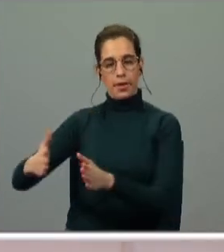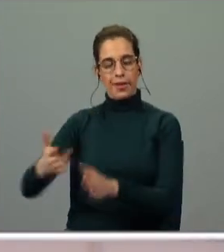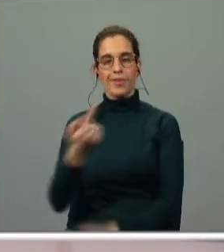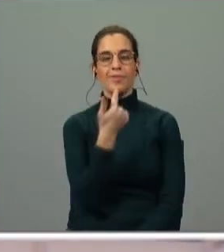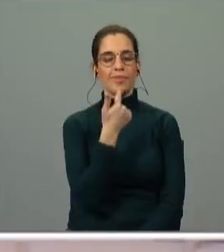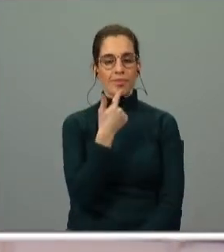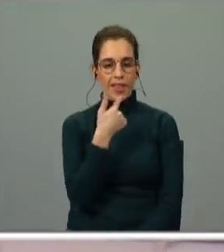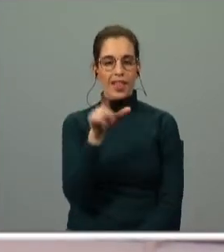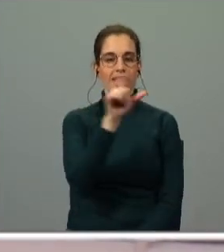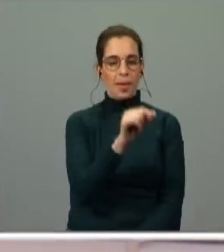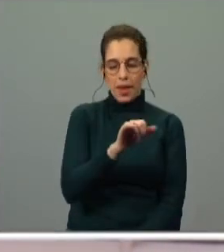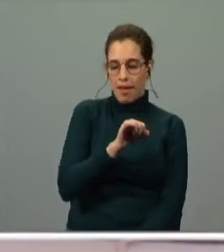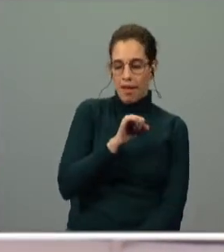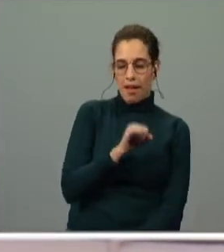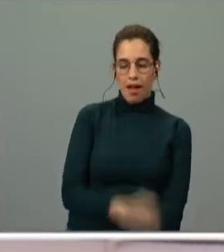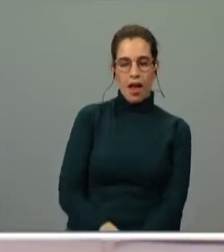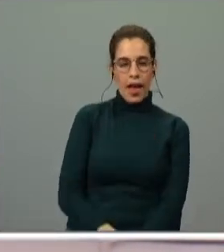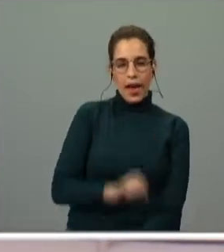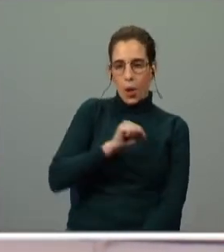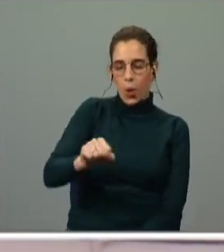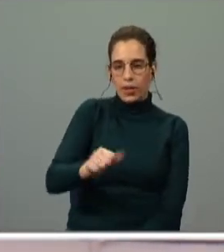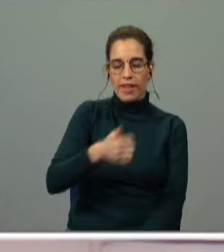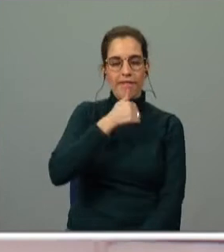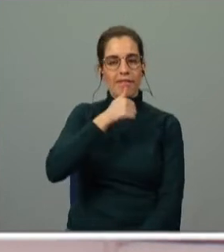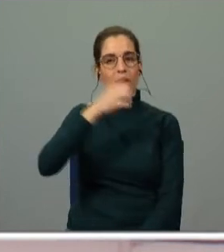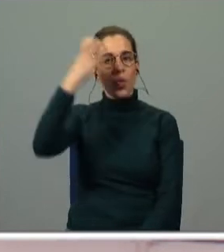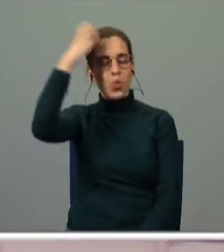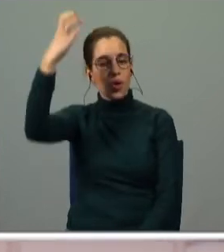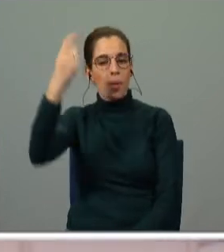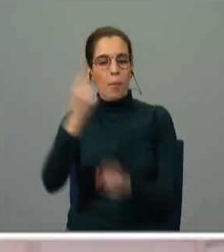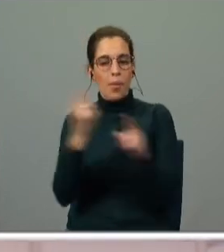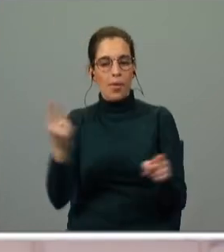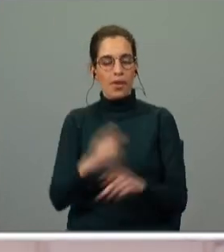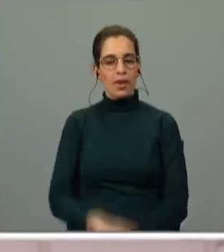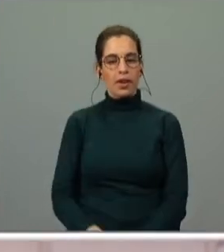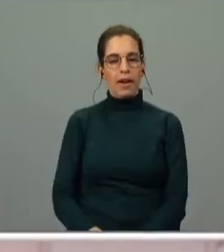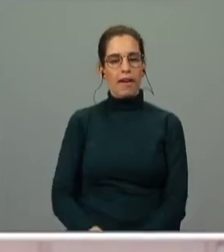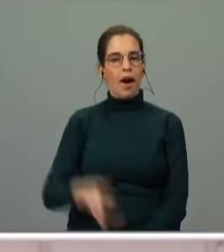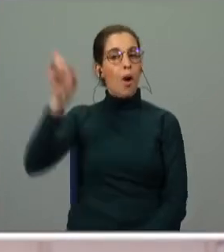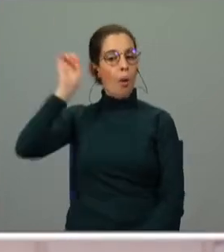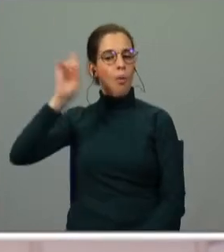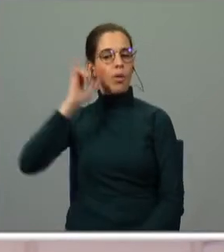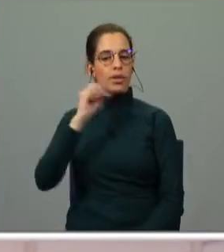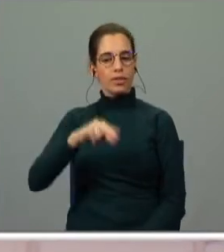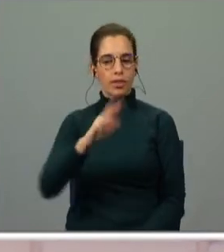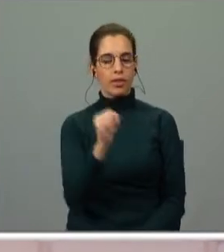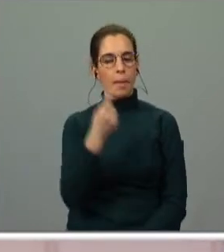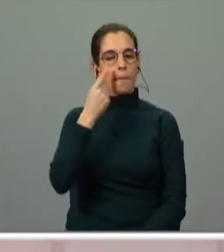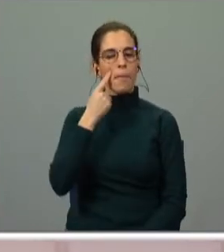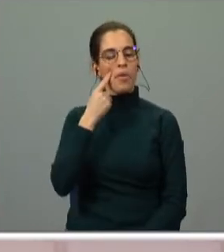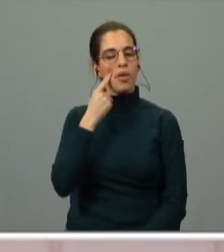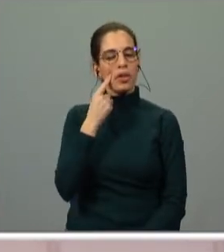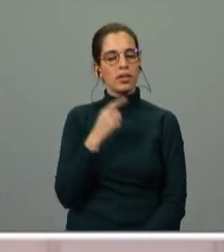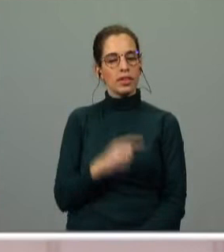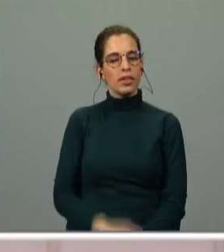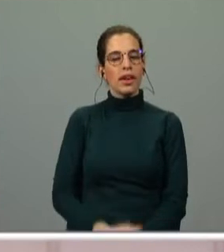percebíamos que ele também condena a decisão do rei, porque ele qualifica Inês, mostra a sua inocência,